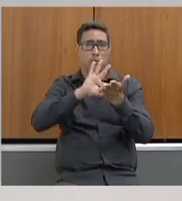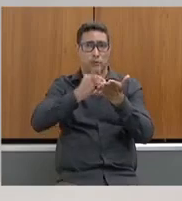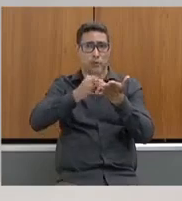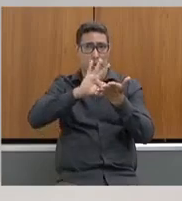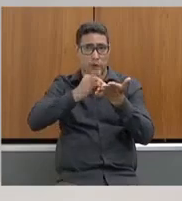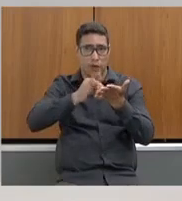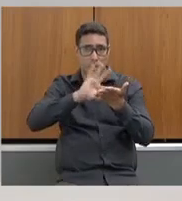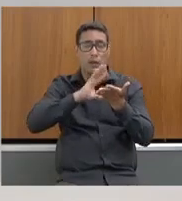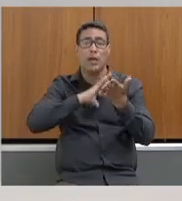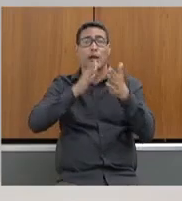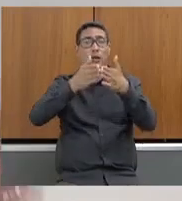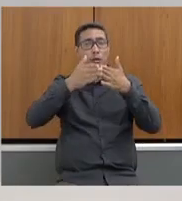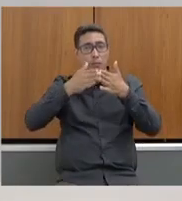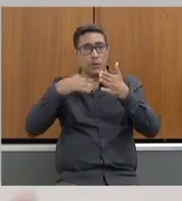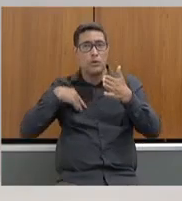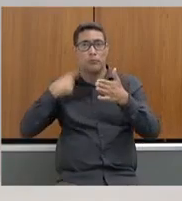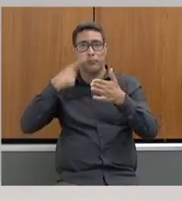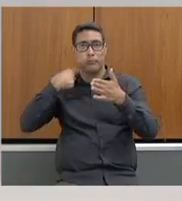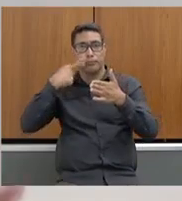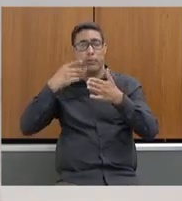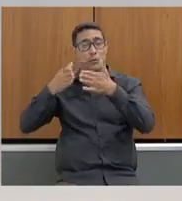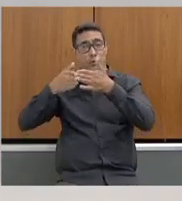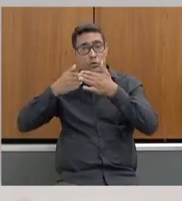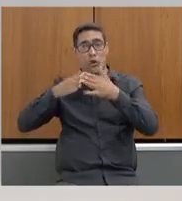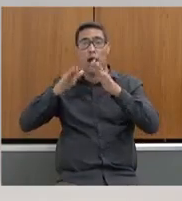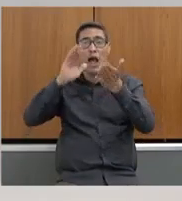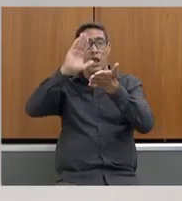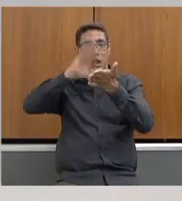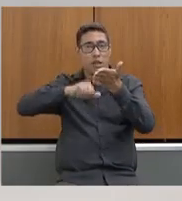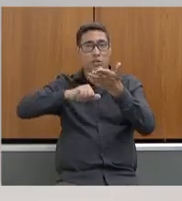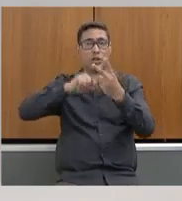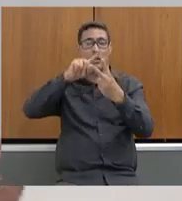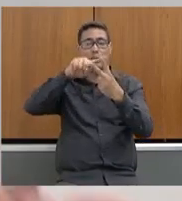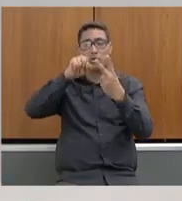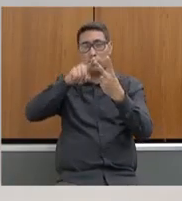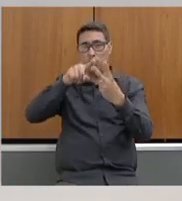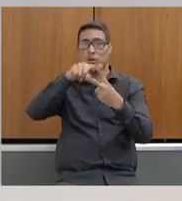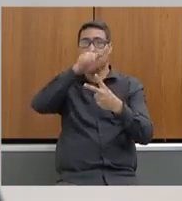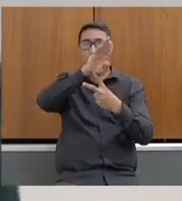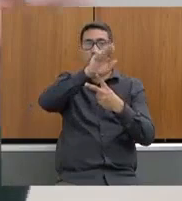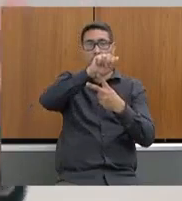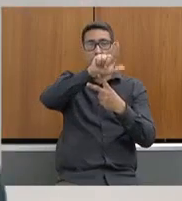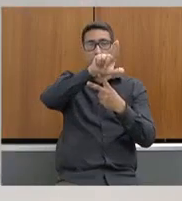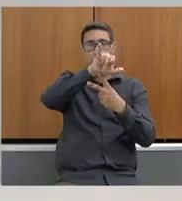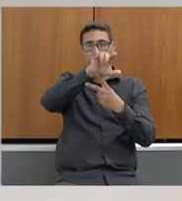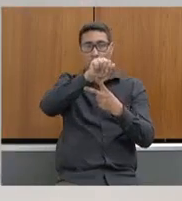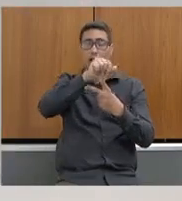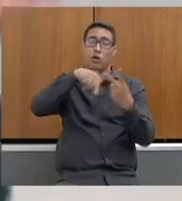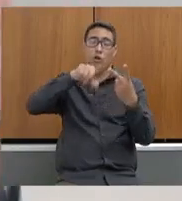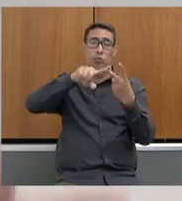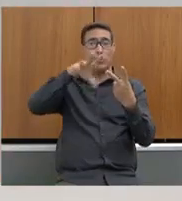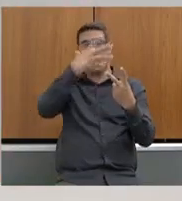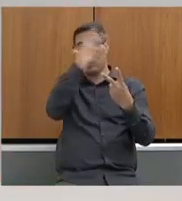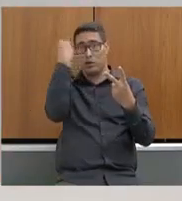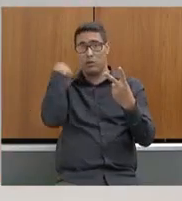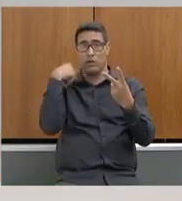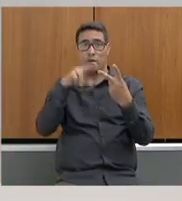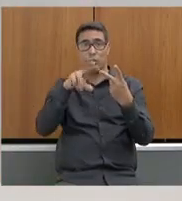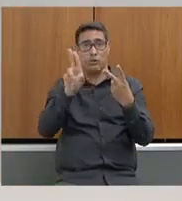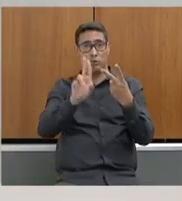técnica solicitou ao deputado a retirada de dois, não apenas o da Balé. Tem um outro também que eu não vou me recordar o nome, Maria Amélia.